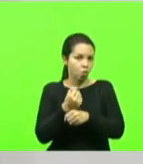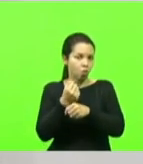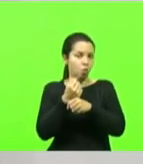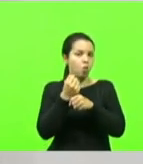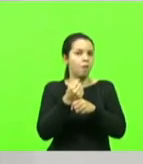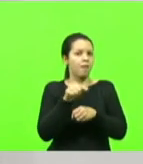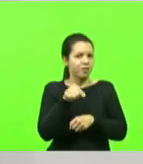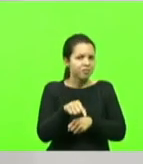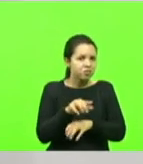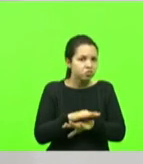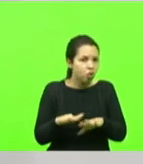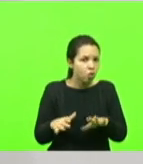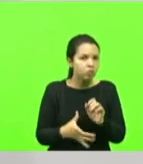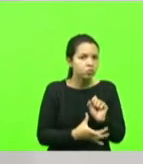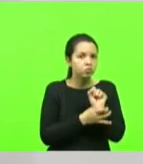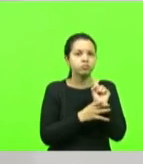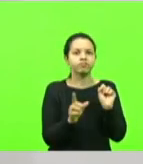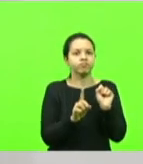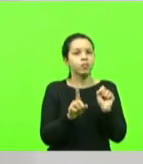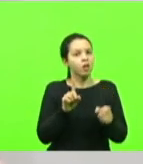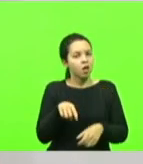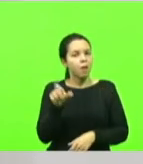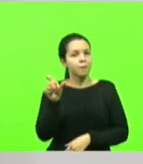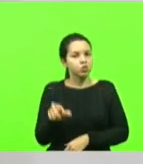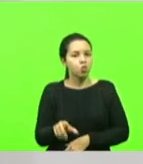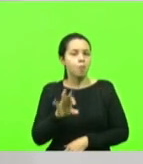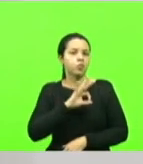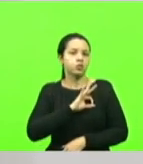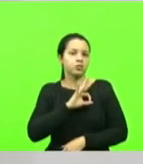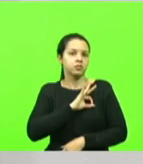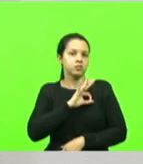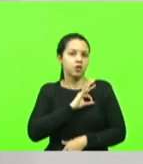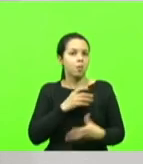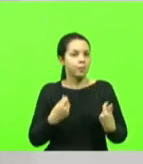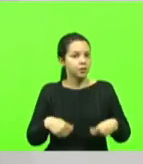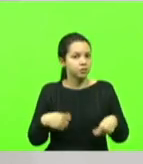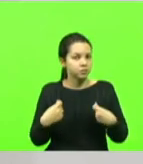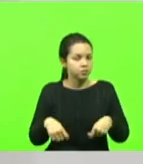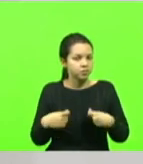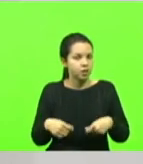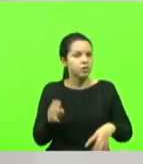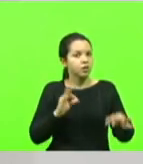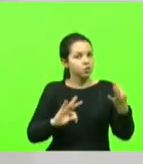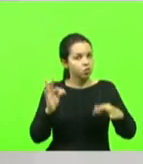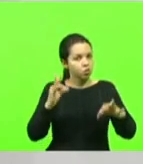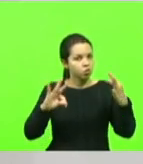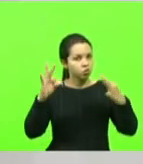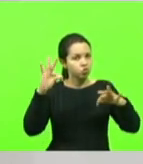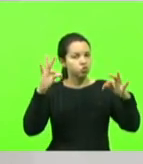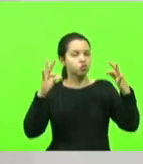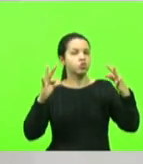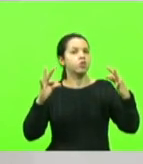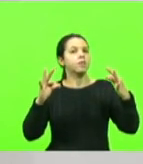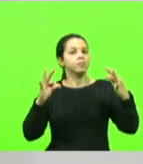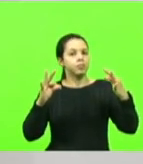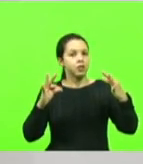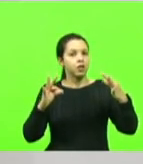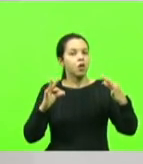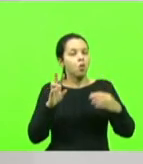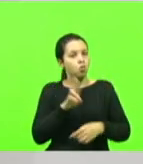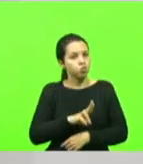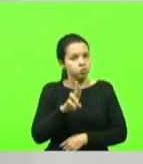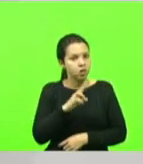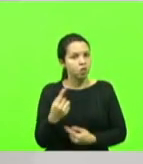o dá segurança é o policial, é o efetivo, é a tecnologia que é utilizar no combate ao crime.